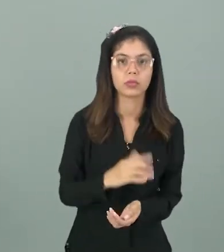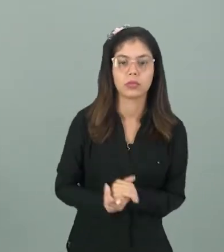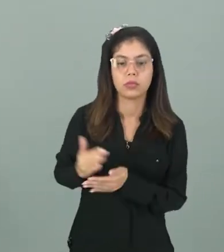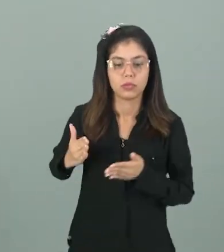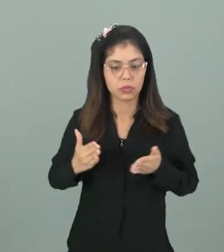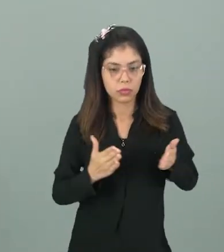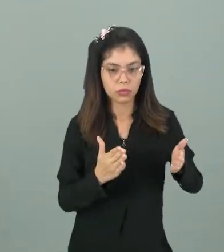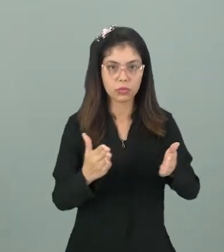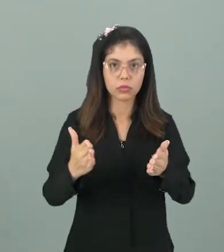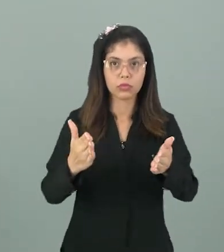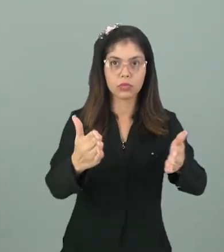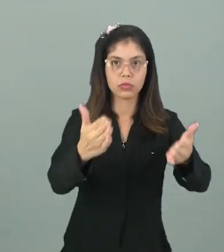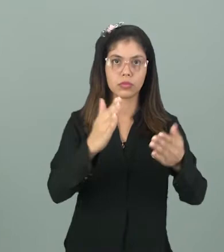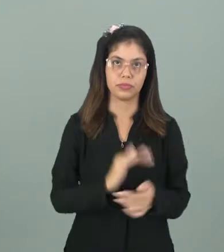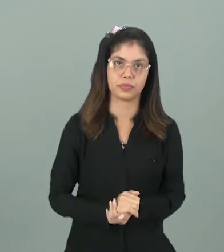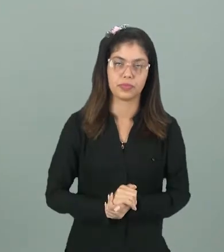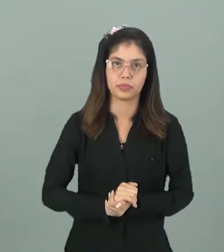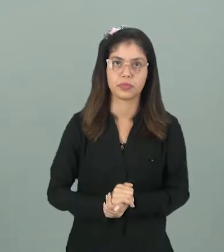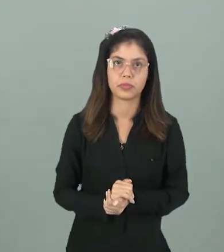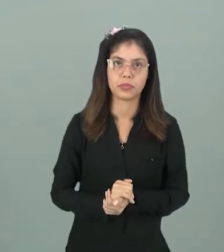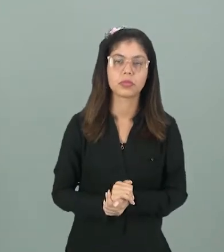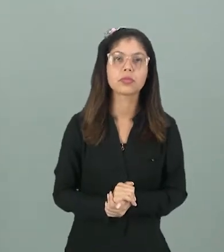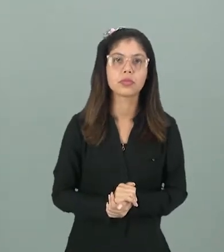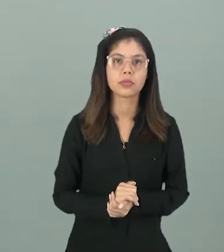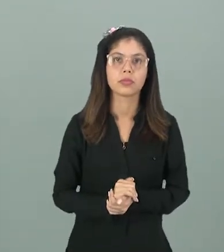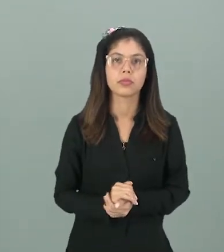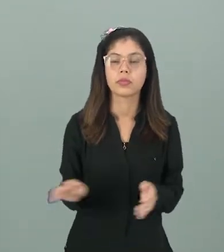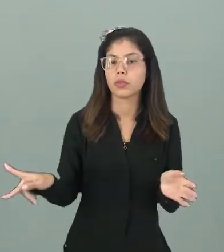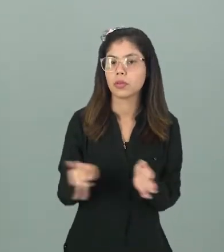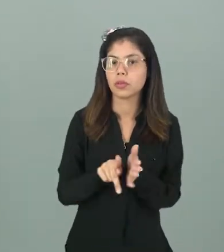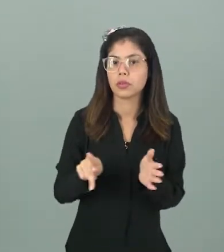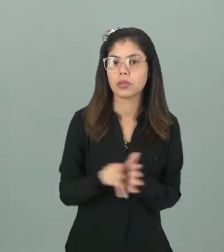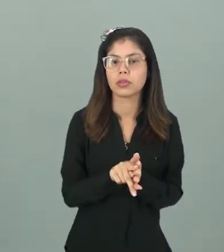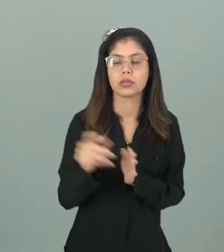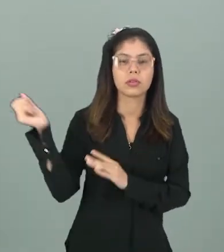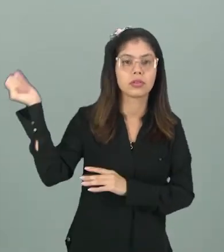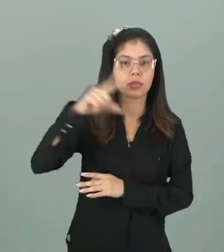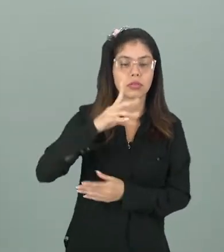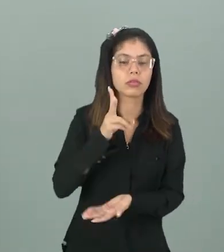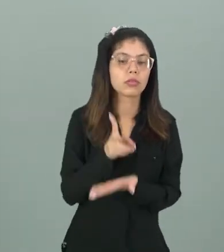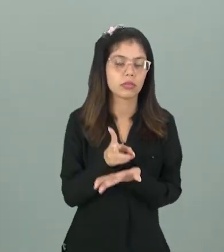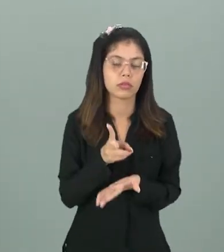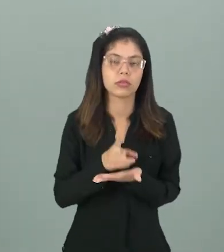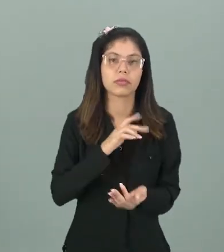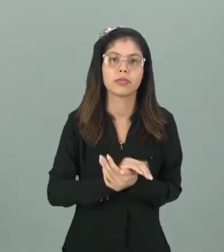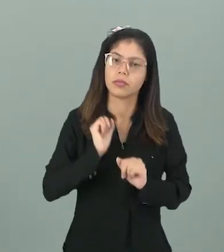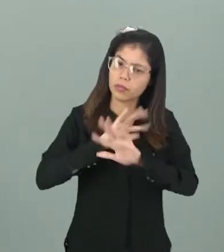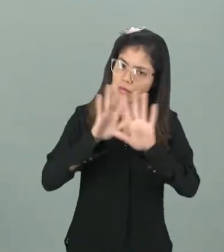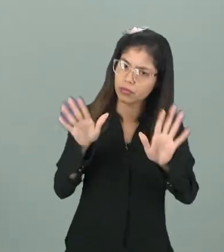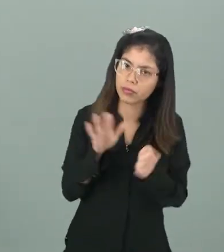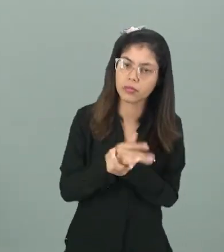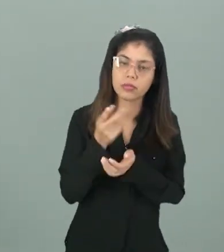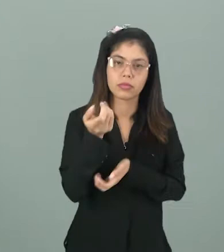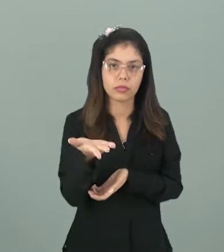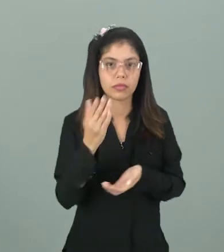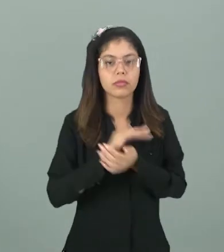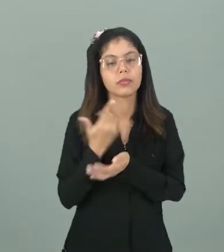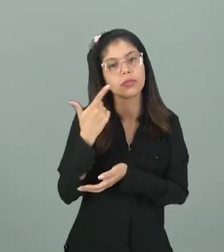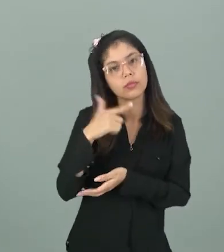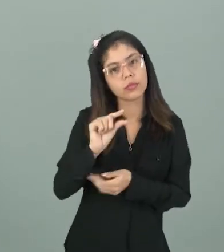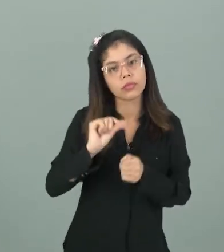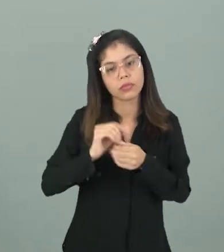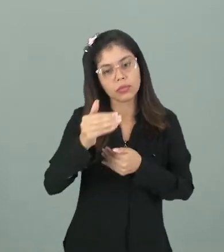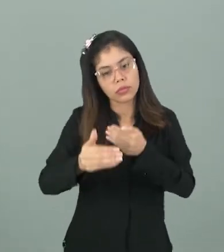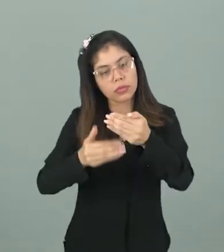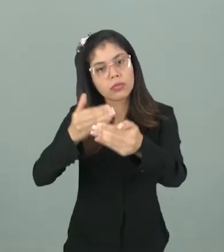caminho para fazer também, né? Ao redor aí do Sol diariamente. Mas é claro que para que ele consiga fazer esse